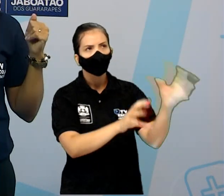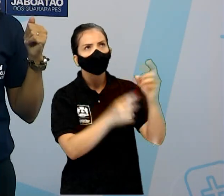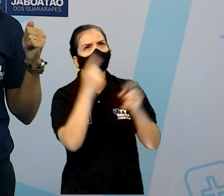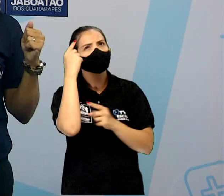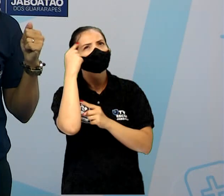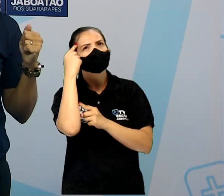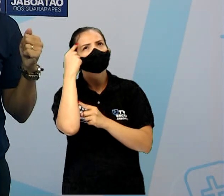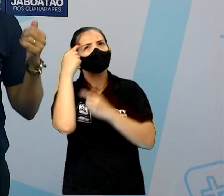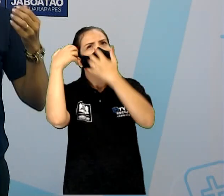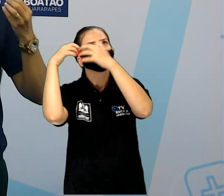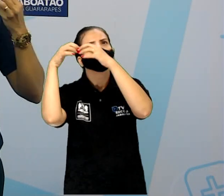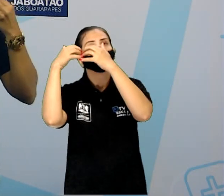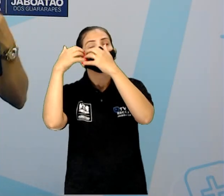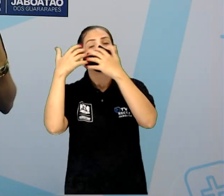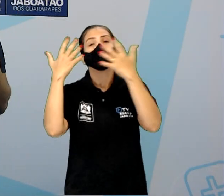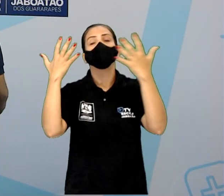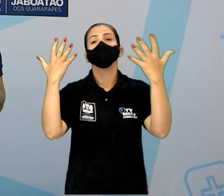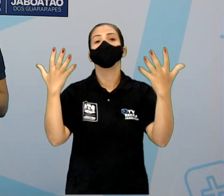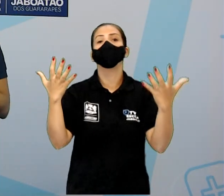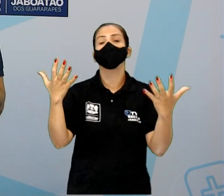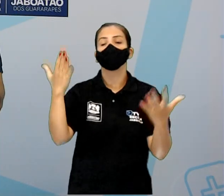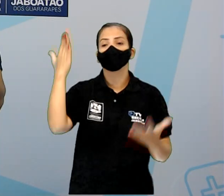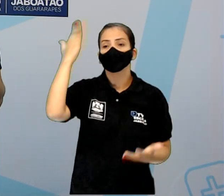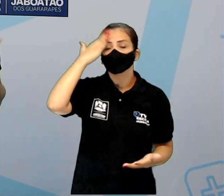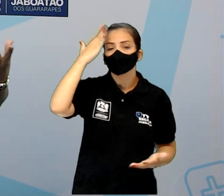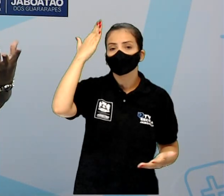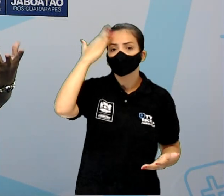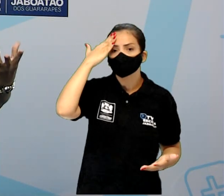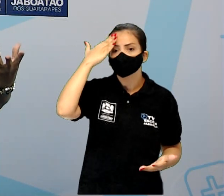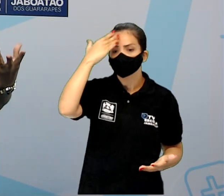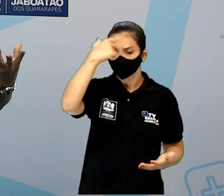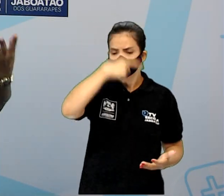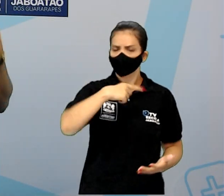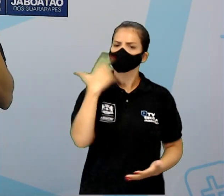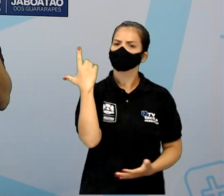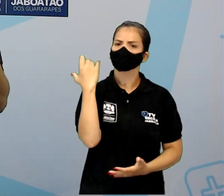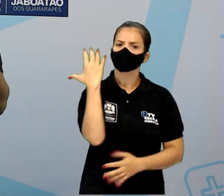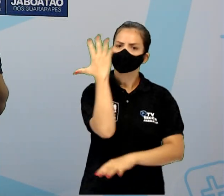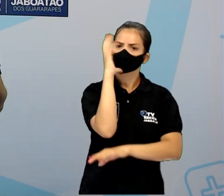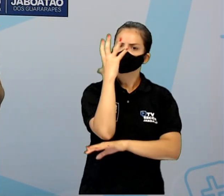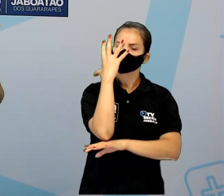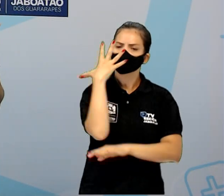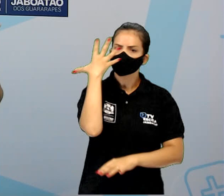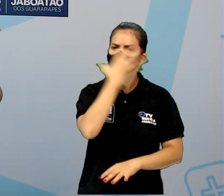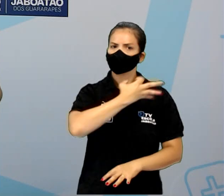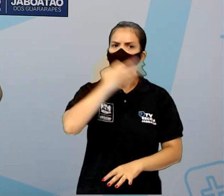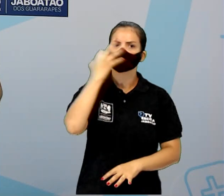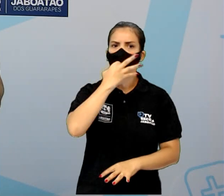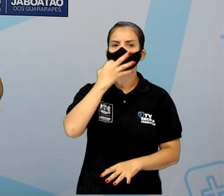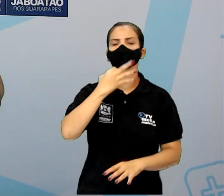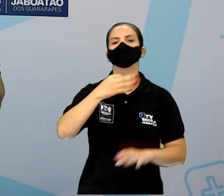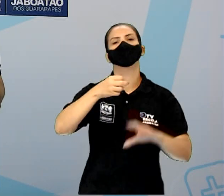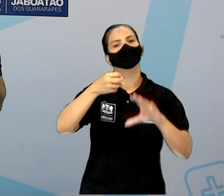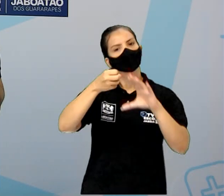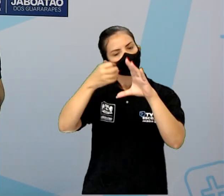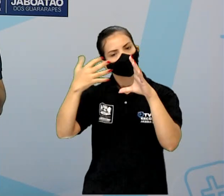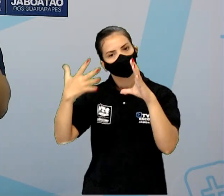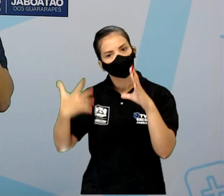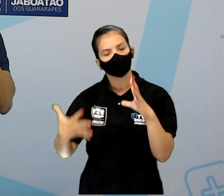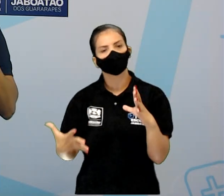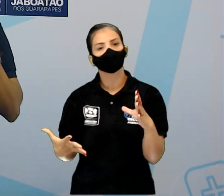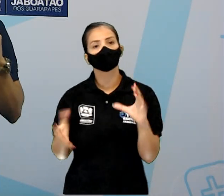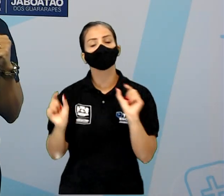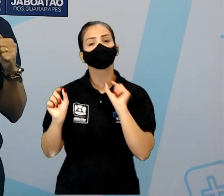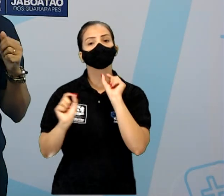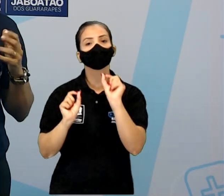Qual foi o resultado do baobá entender que ele era uma árvore magnífica? Isso é bem característico do quê?